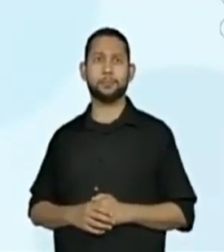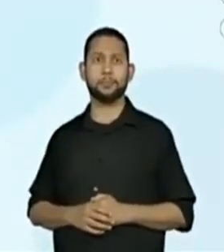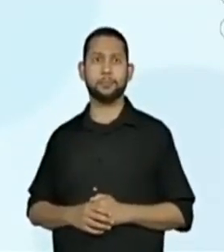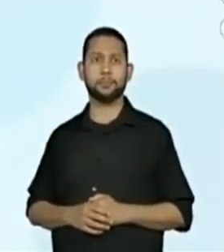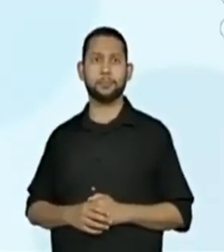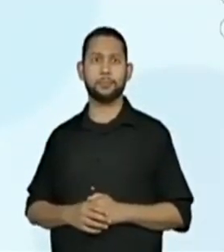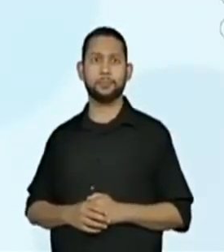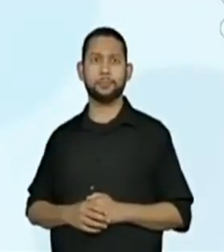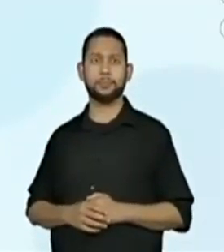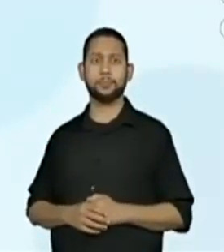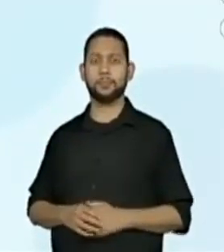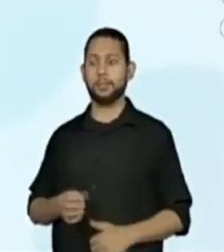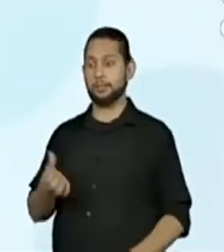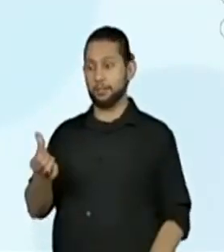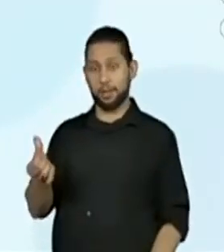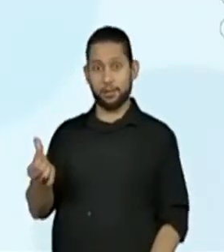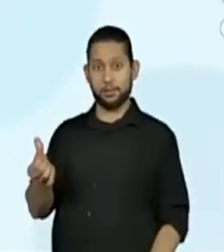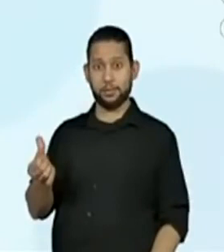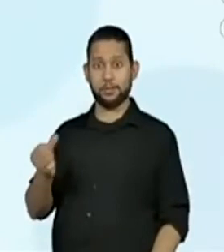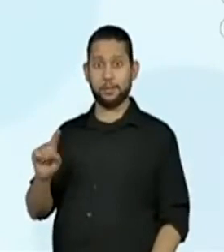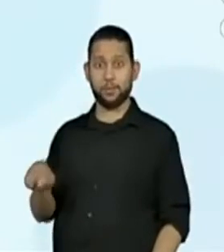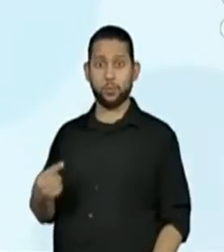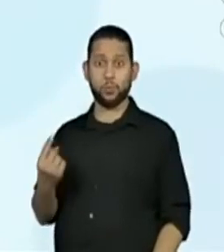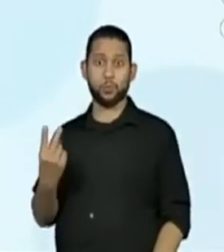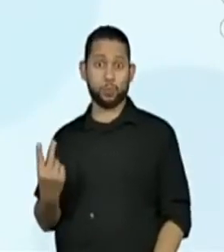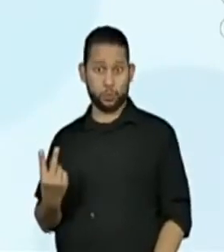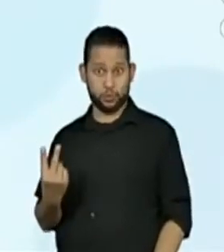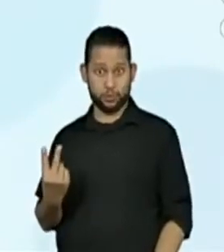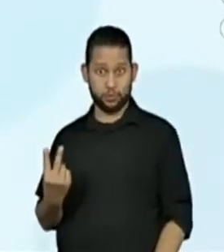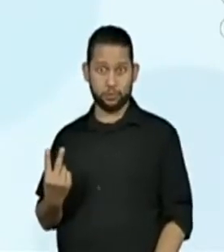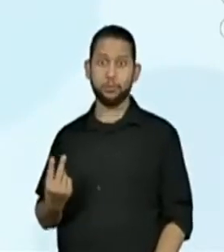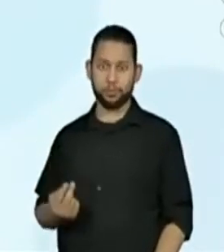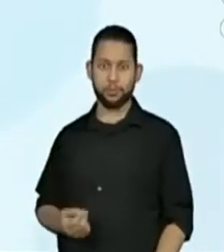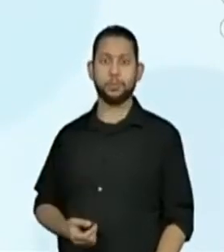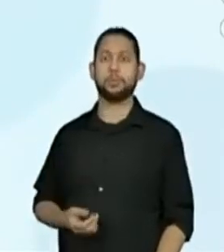6 inteiros. E 2 décimos, não é?